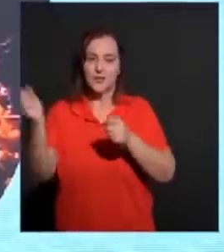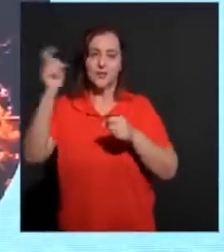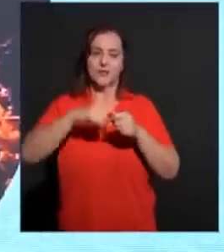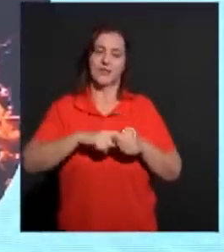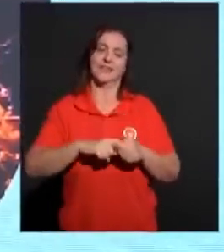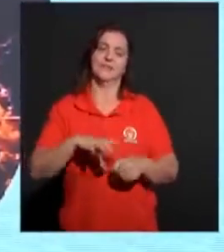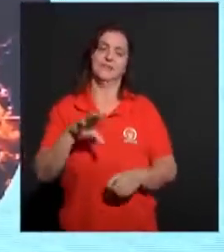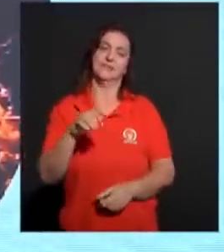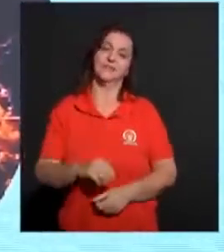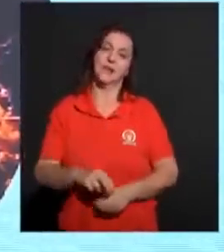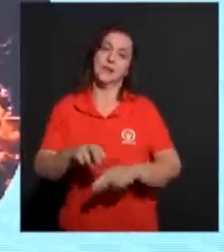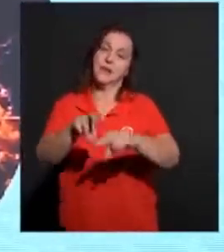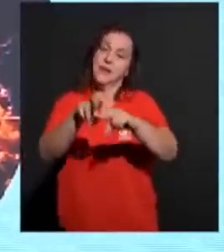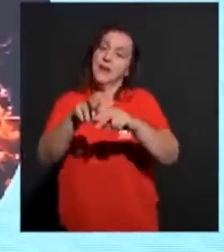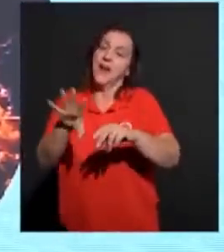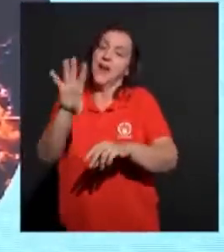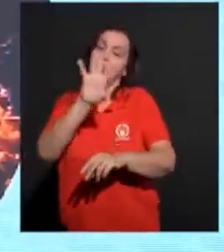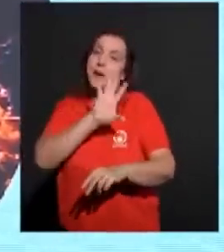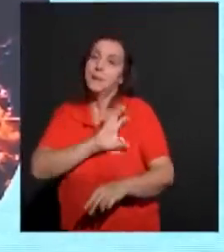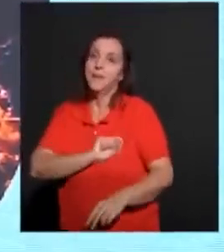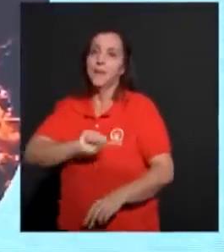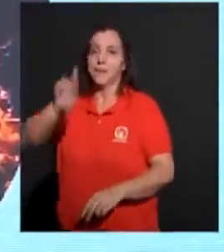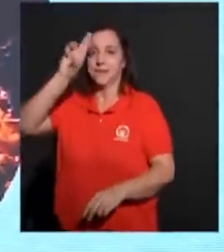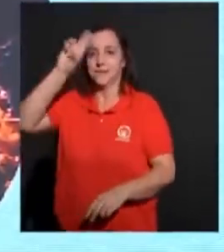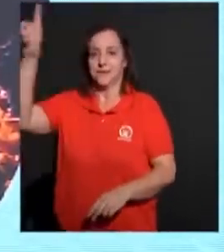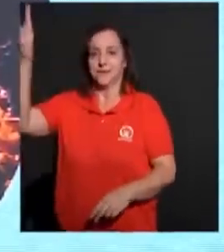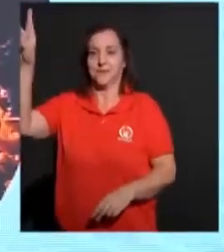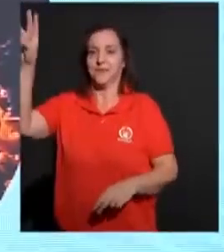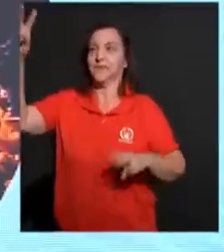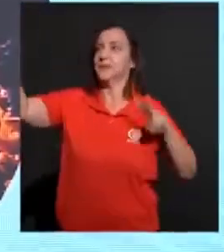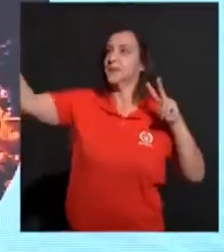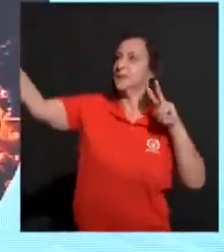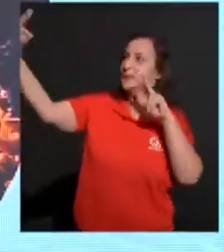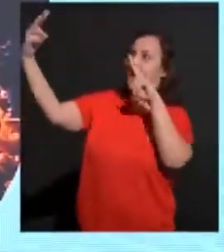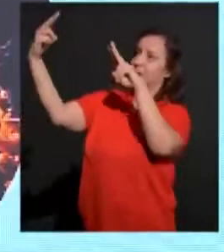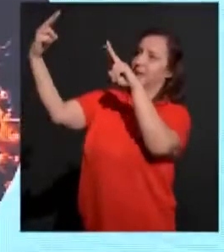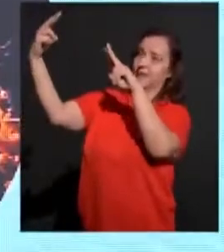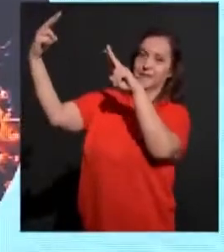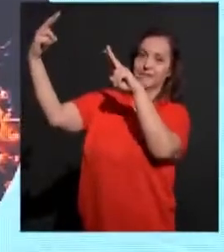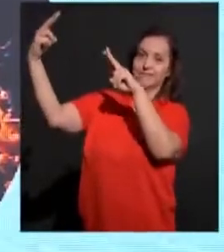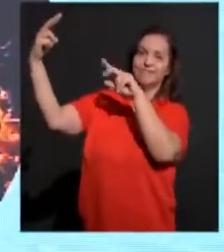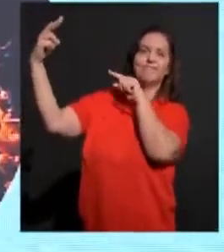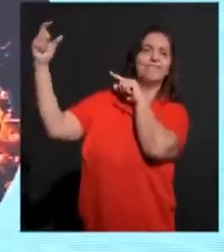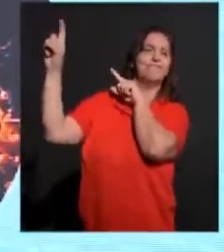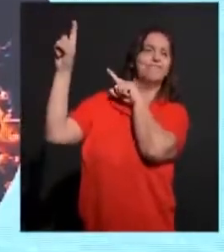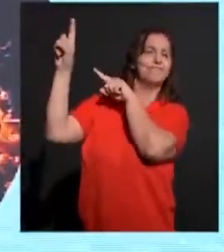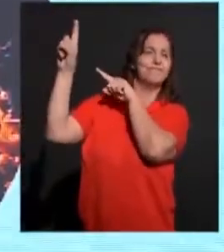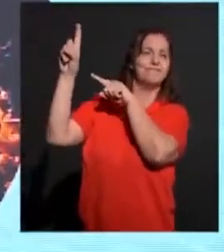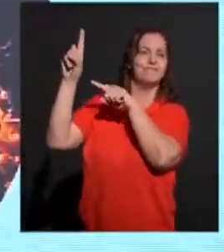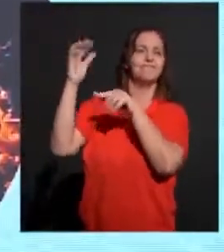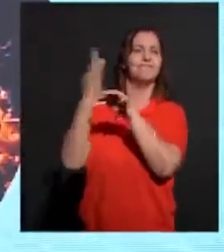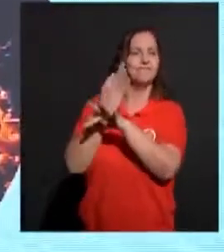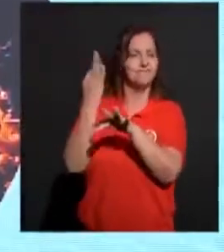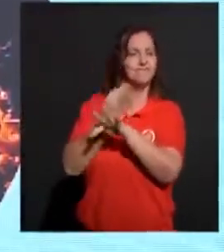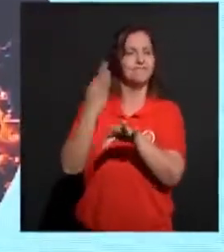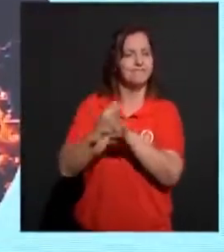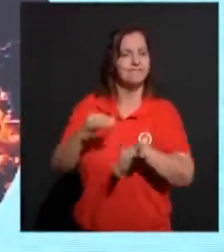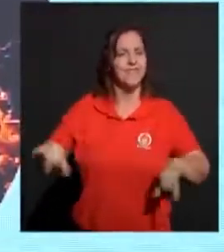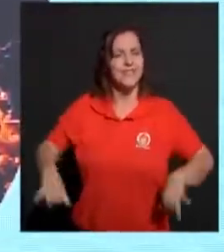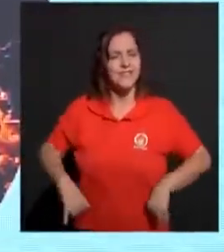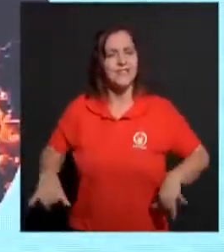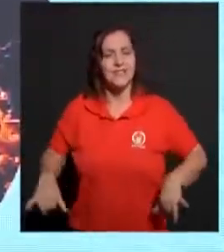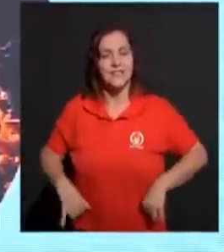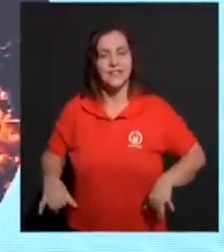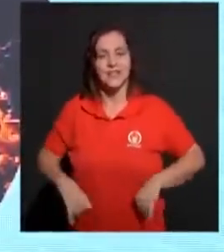Cristo. Porque quando eu olho para Cristo. Ele tudo sofreu. Ele creu. Ele